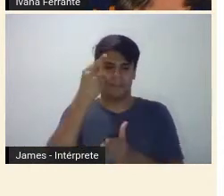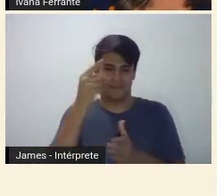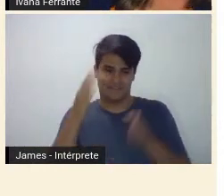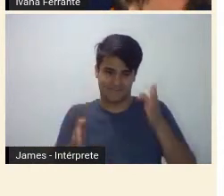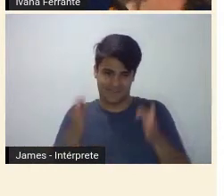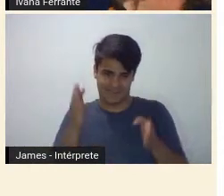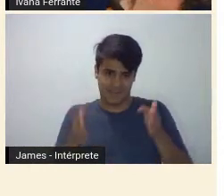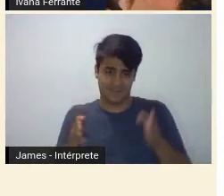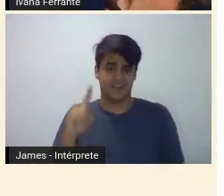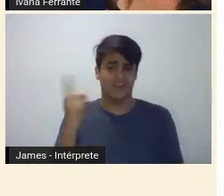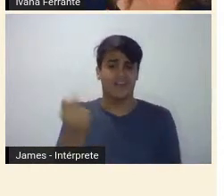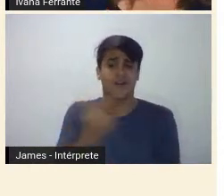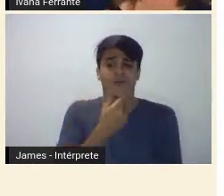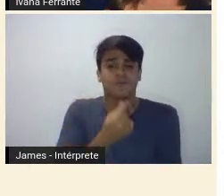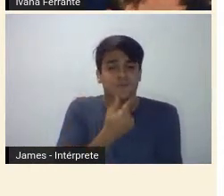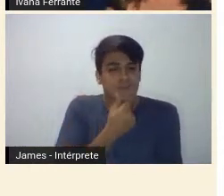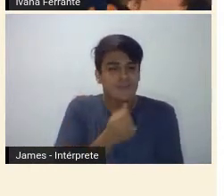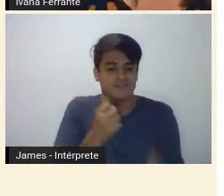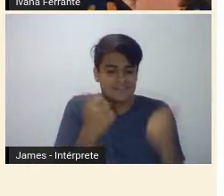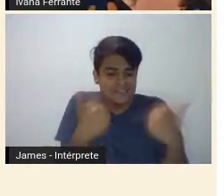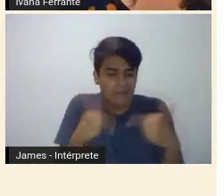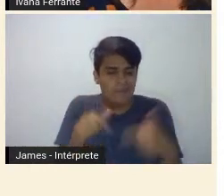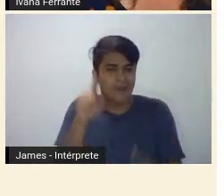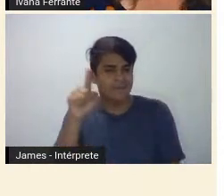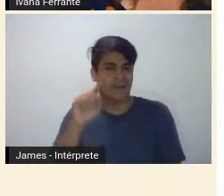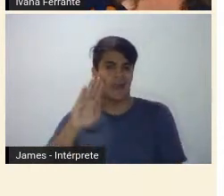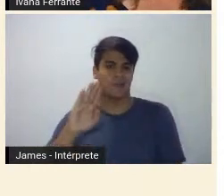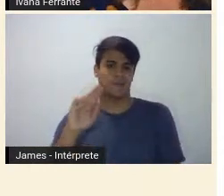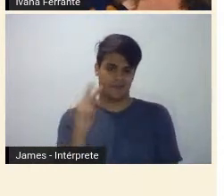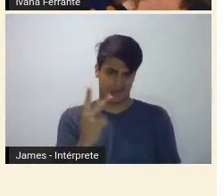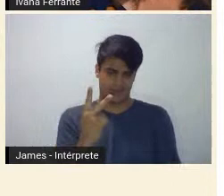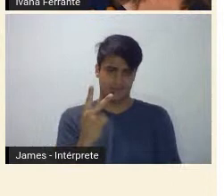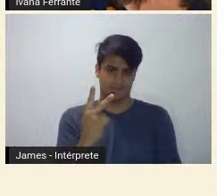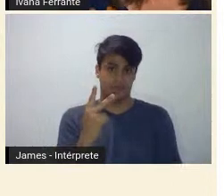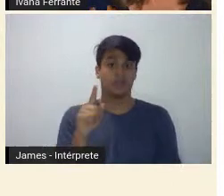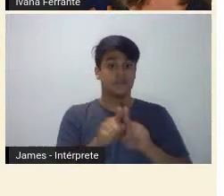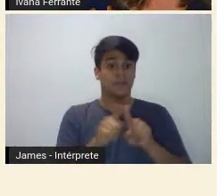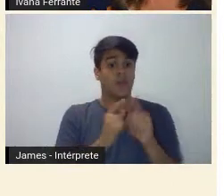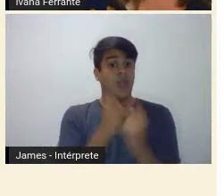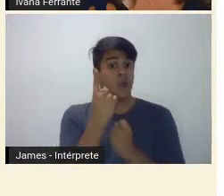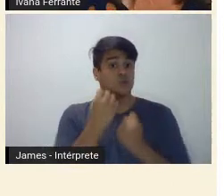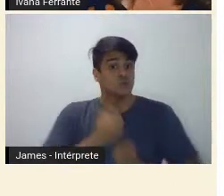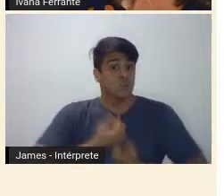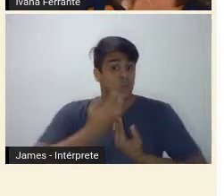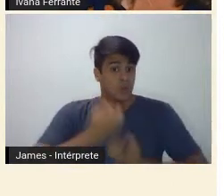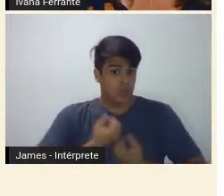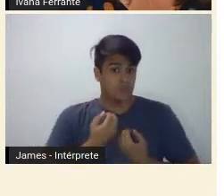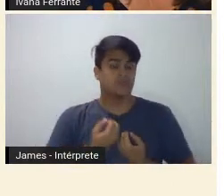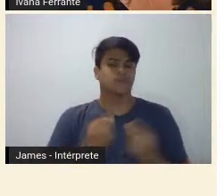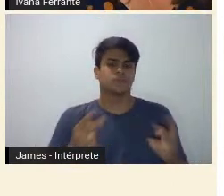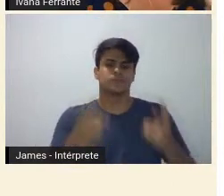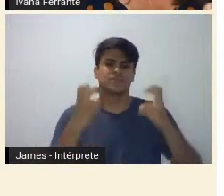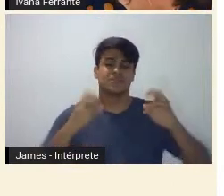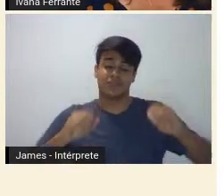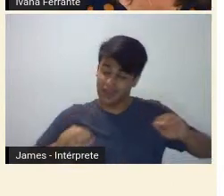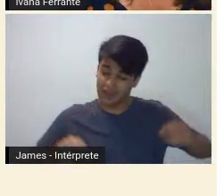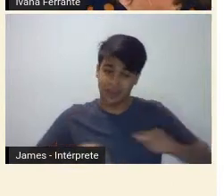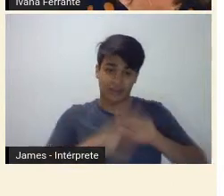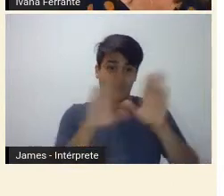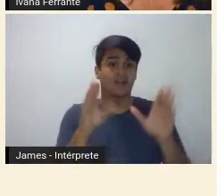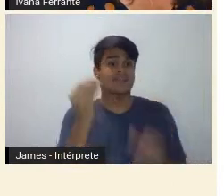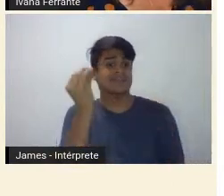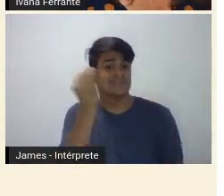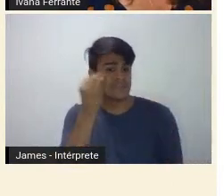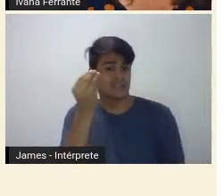e atuava na imprensa de Belo Horizonte, alguns poemas em que se percebe um nítido esforço de mudança de